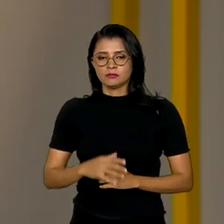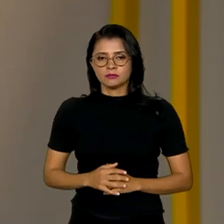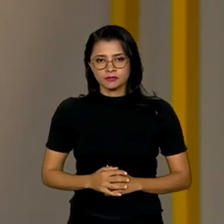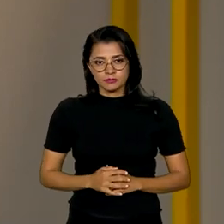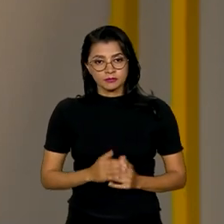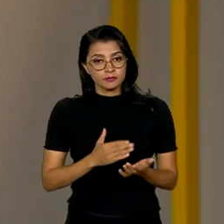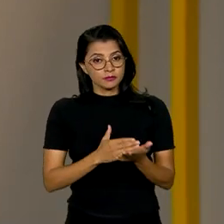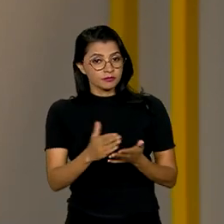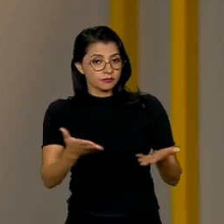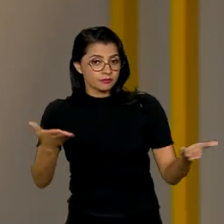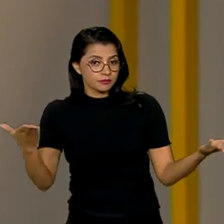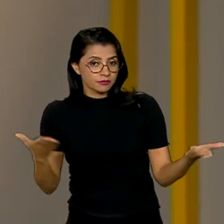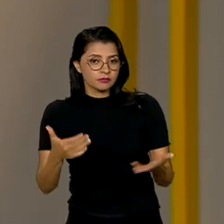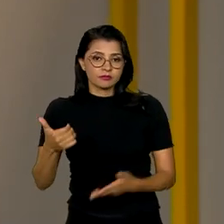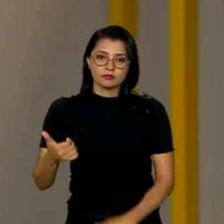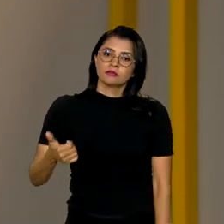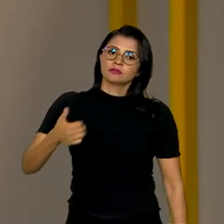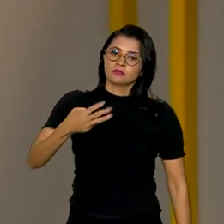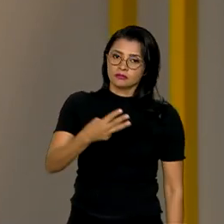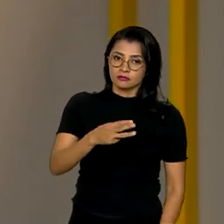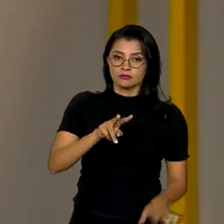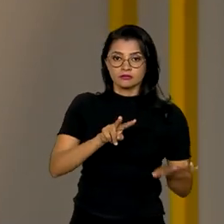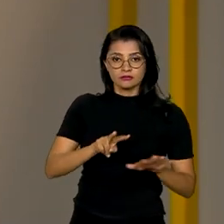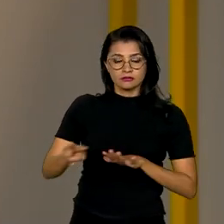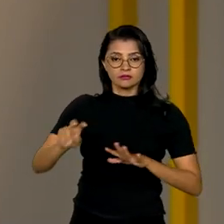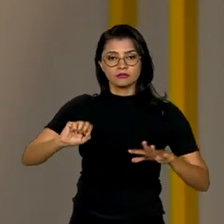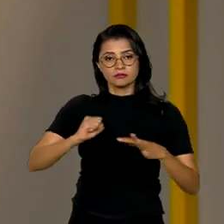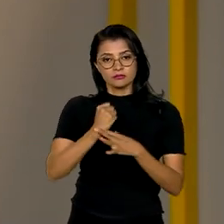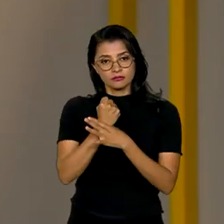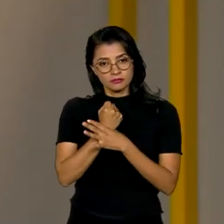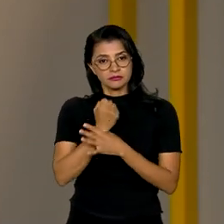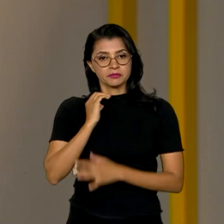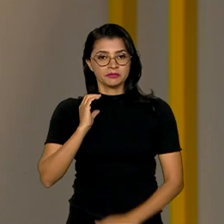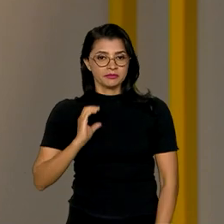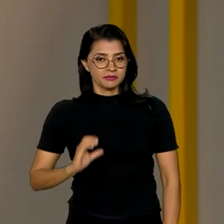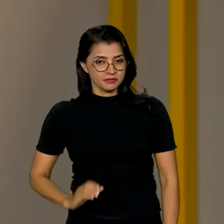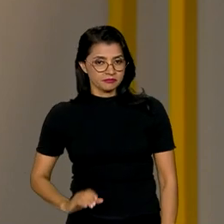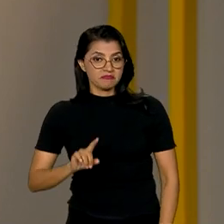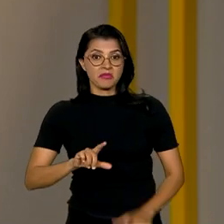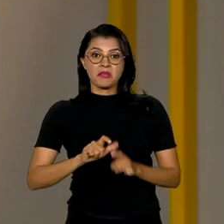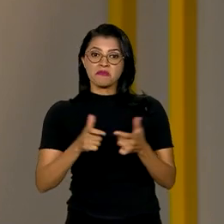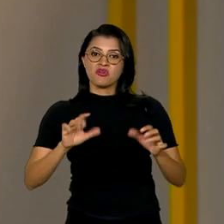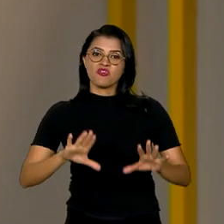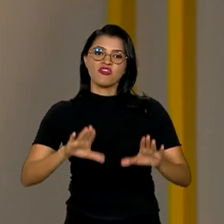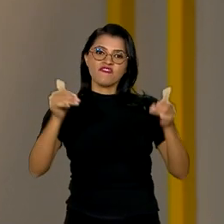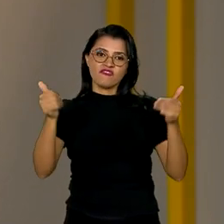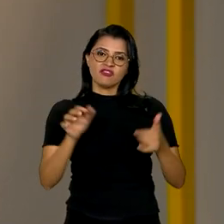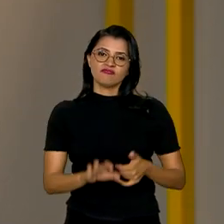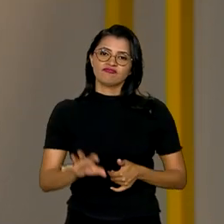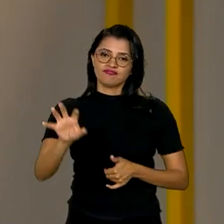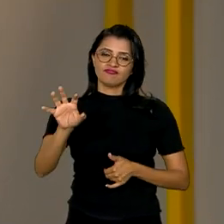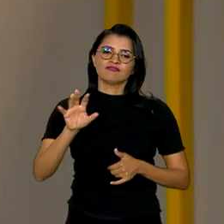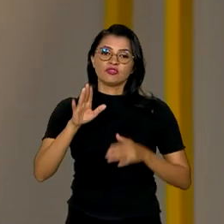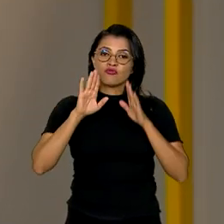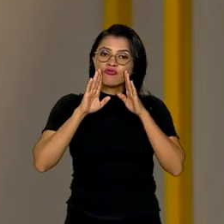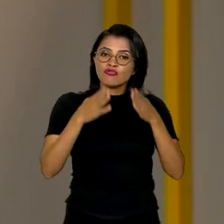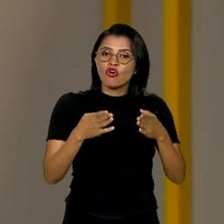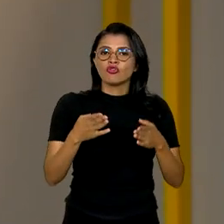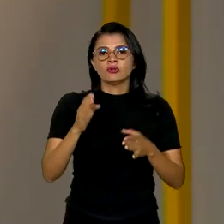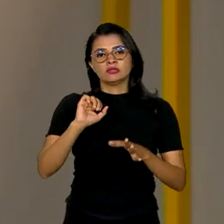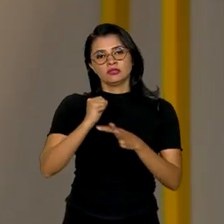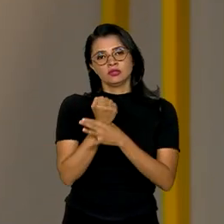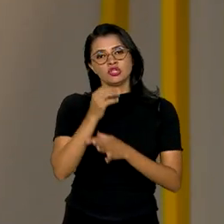Começou hoje a 13ª semana de Segurança Cidadã. É o maior evento regional dedicado à segurança e